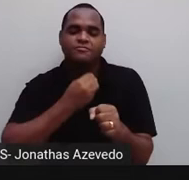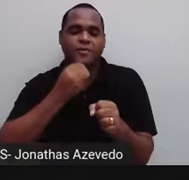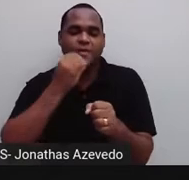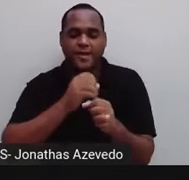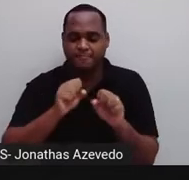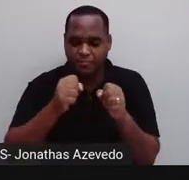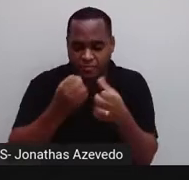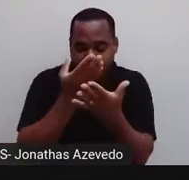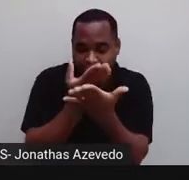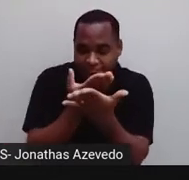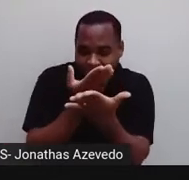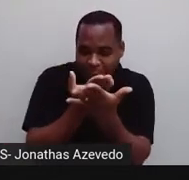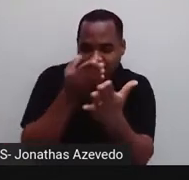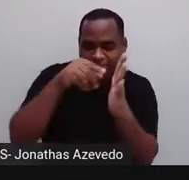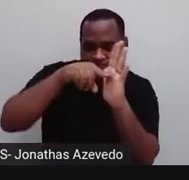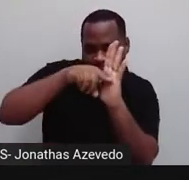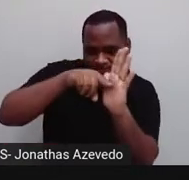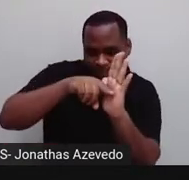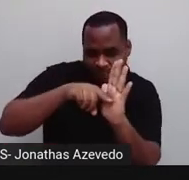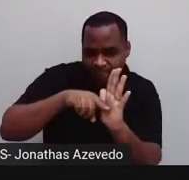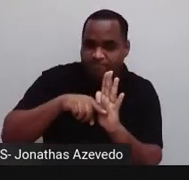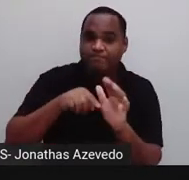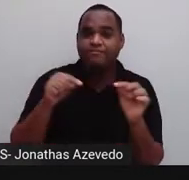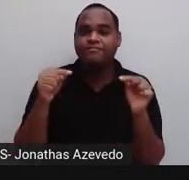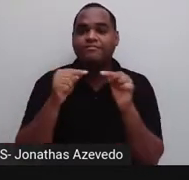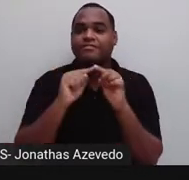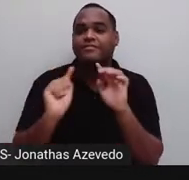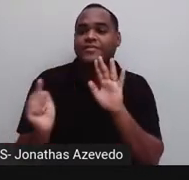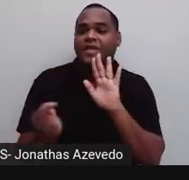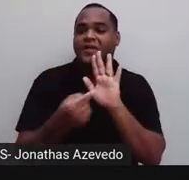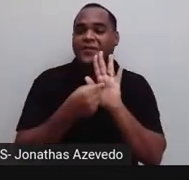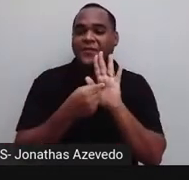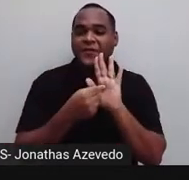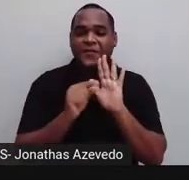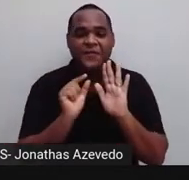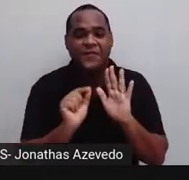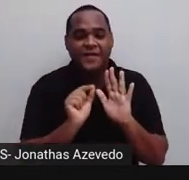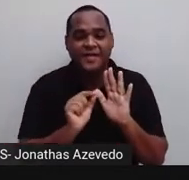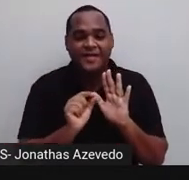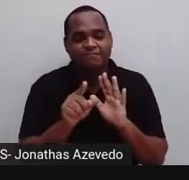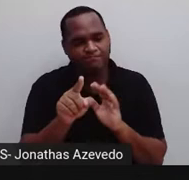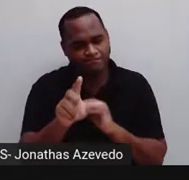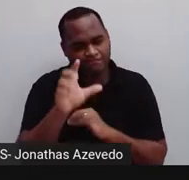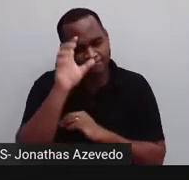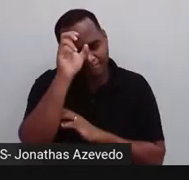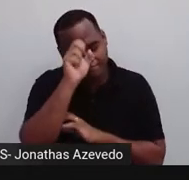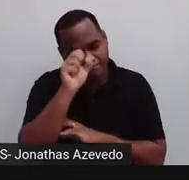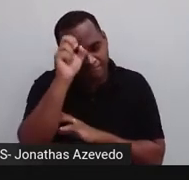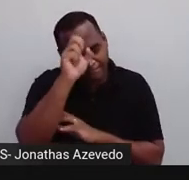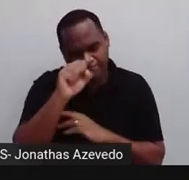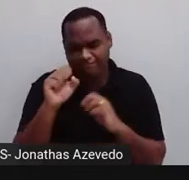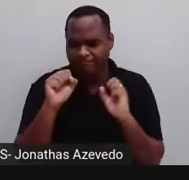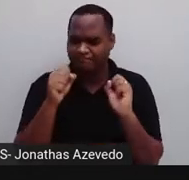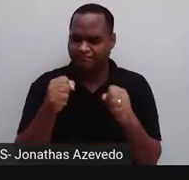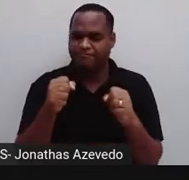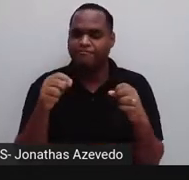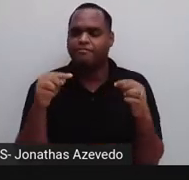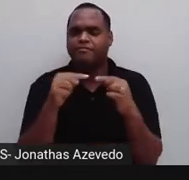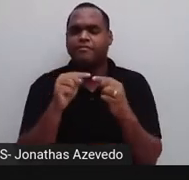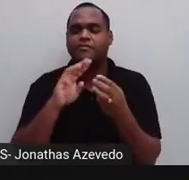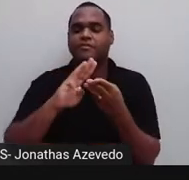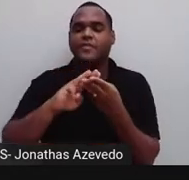o nosso foco sempre foi aprender que matemática, na verdade,